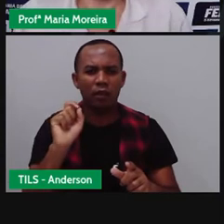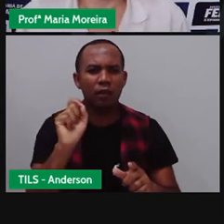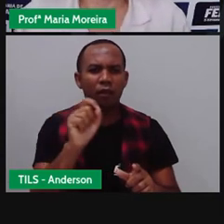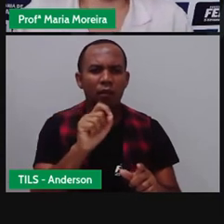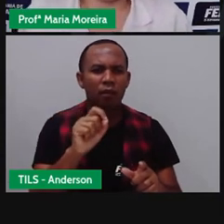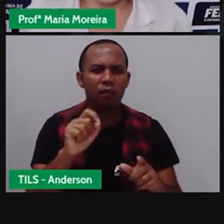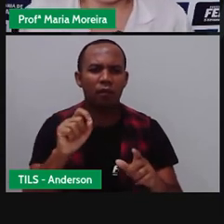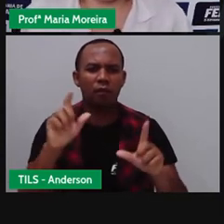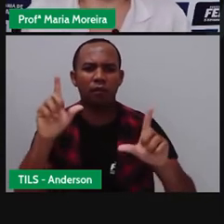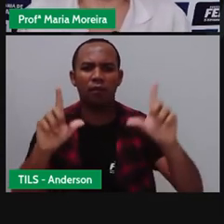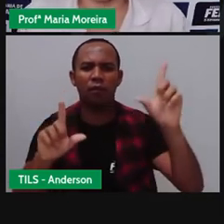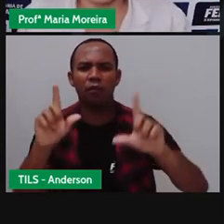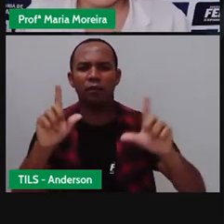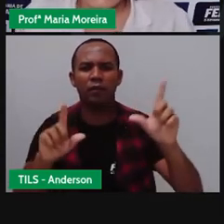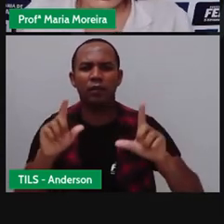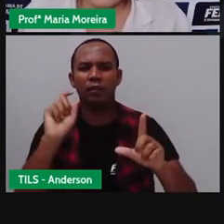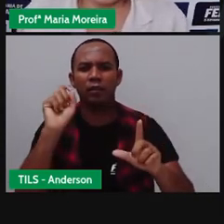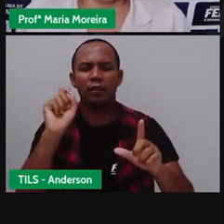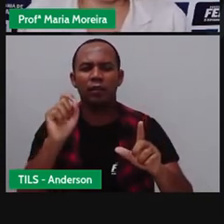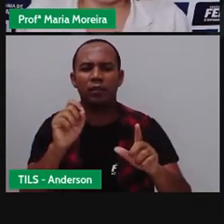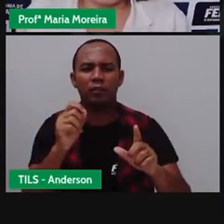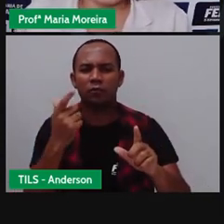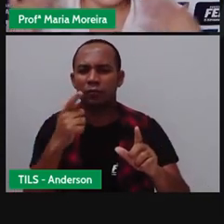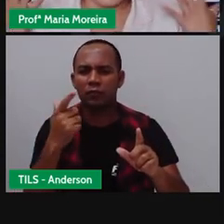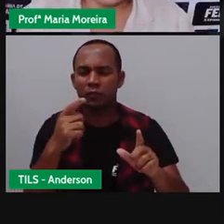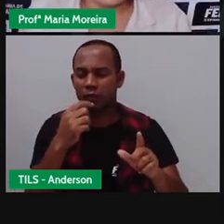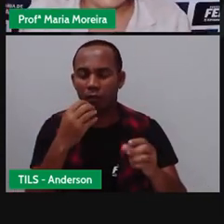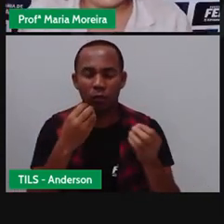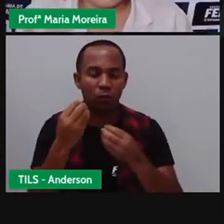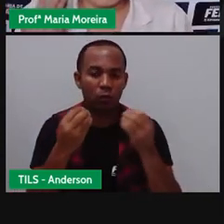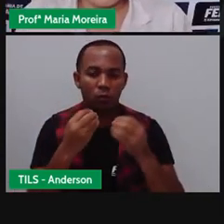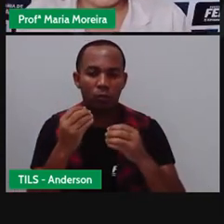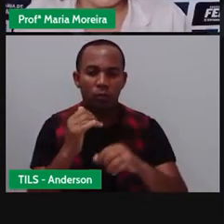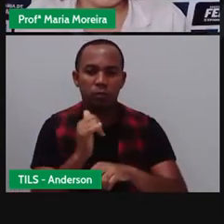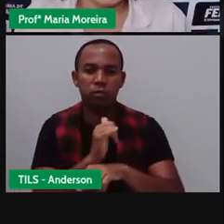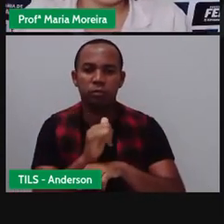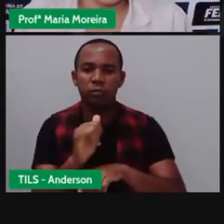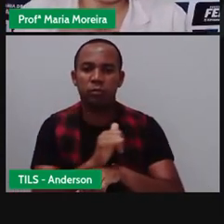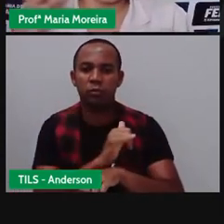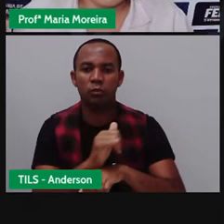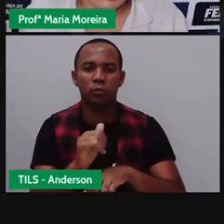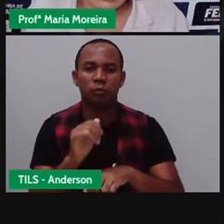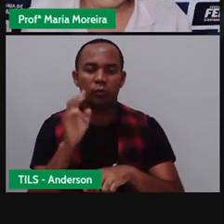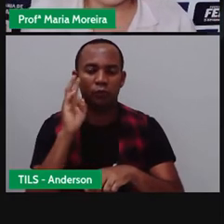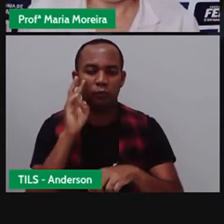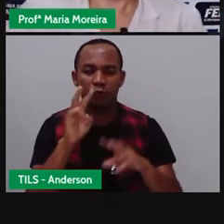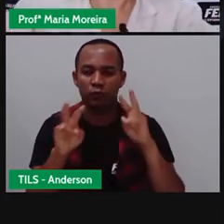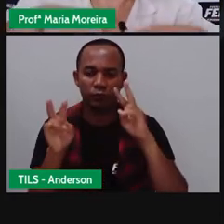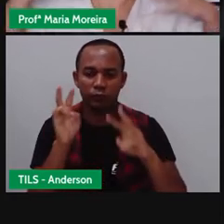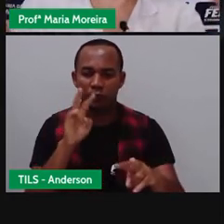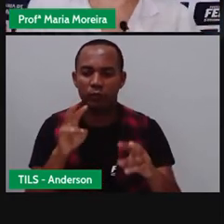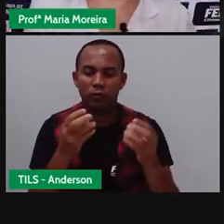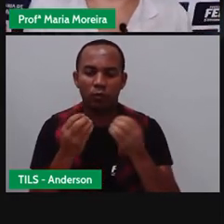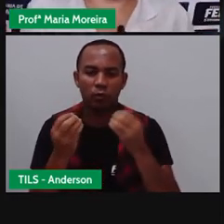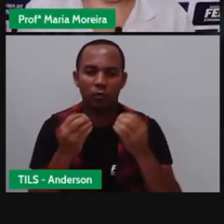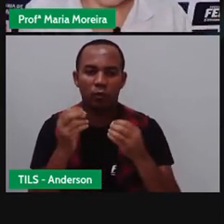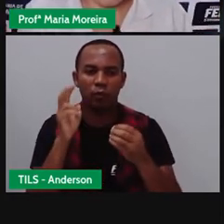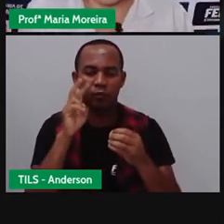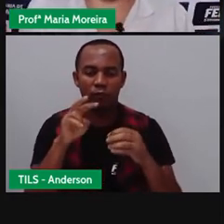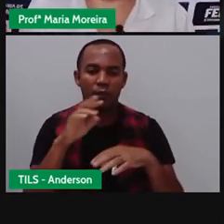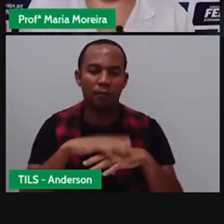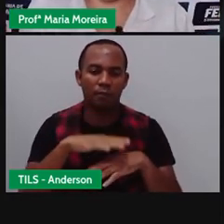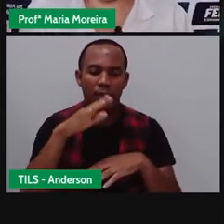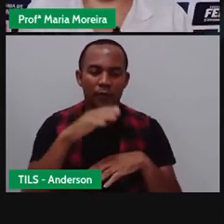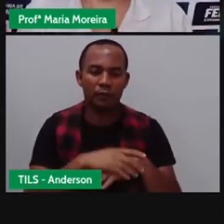casa. Vamos migrar aí. Vamos sair do YouTube. Vamos às TVs. Para que vocês consigam nos ver com mais